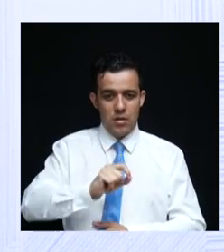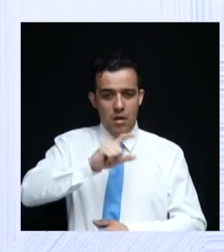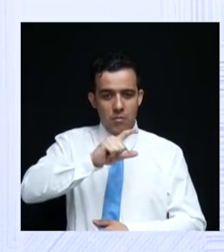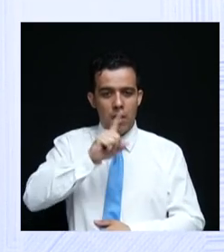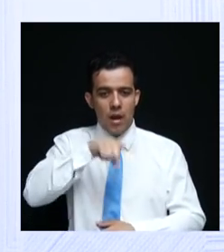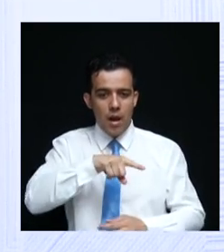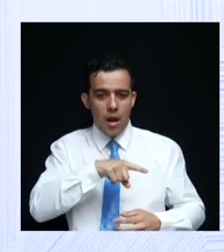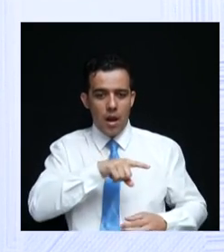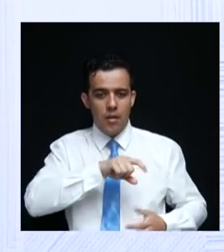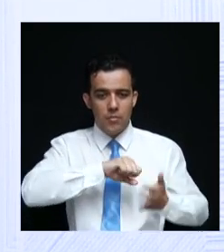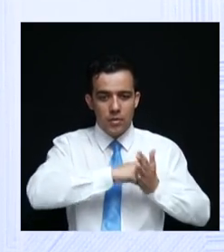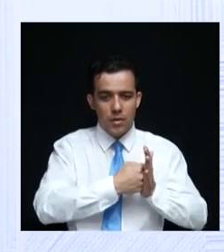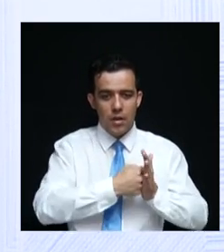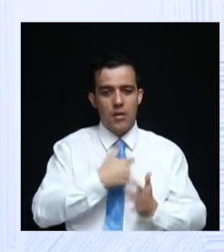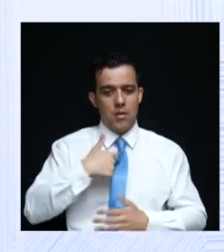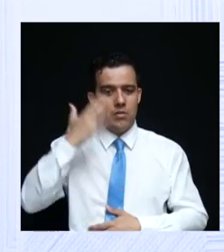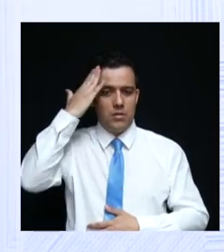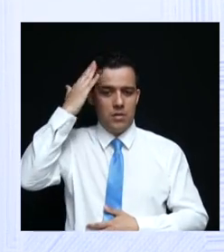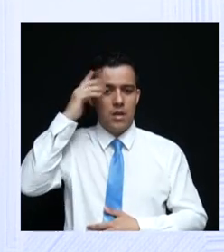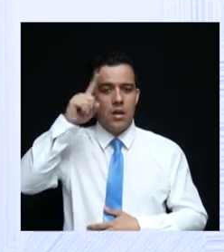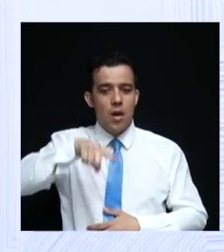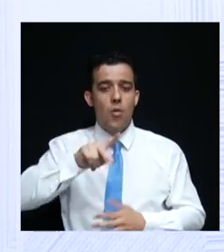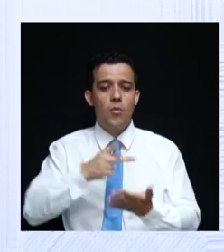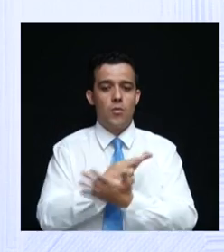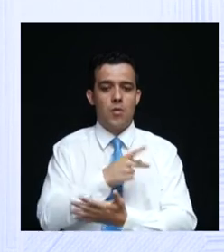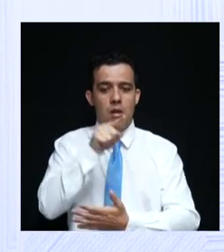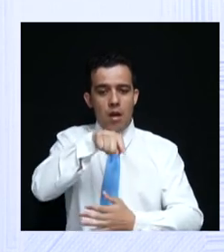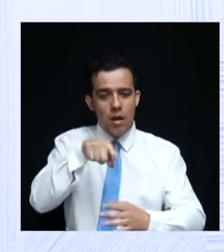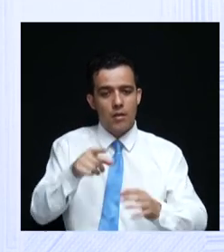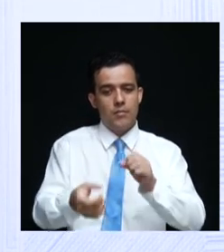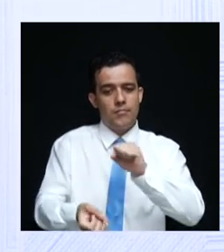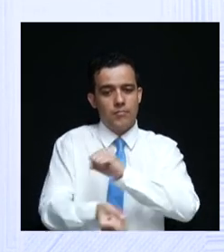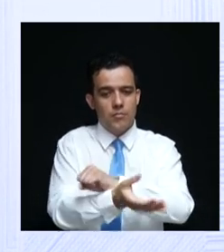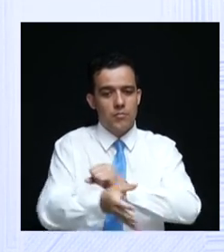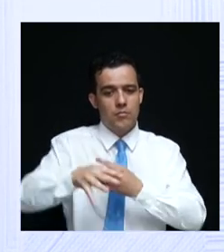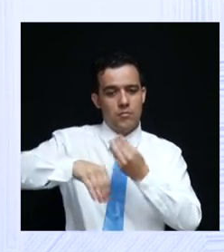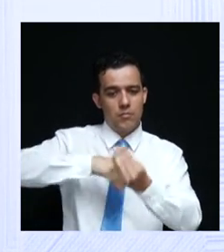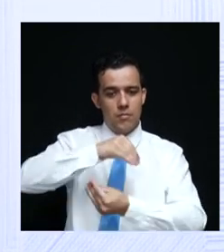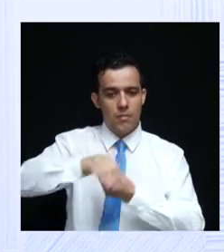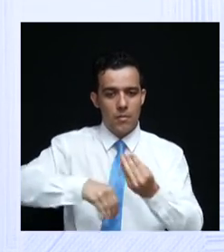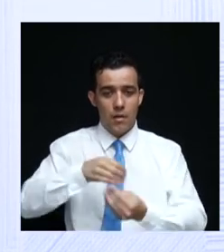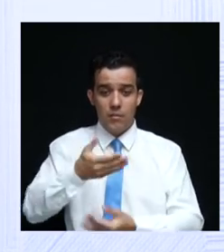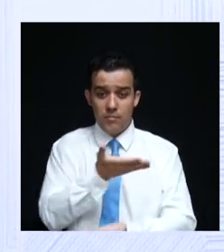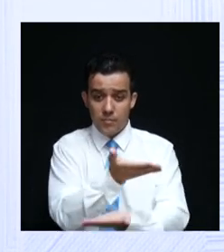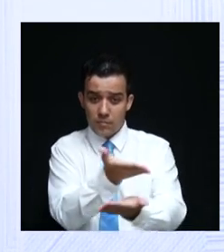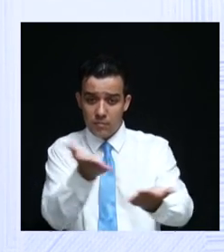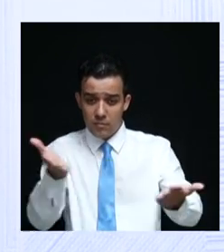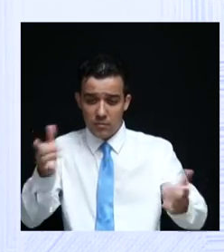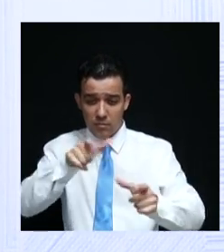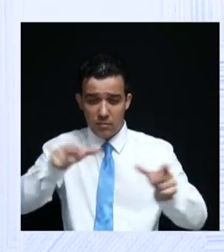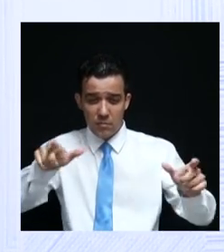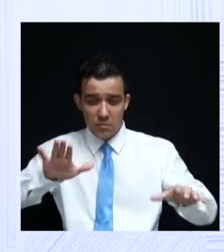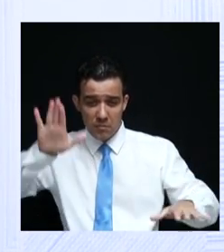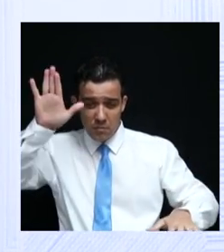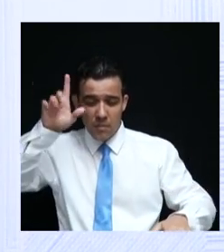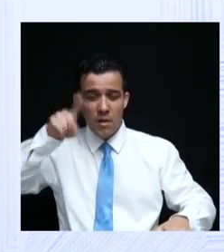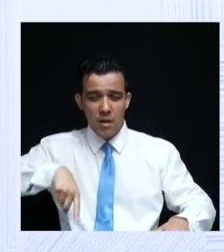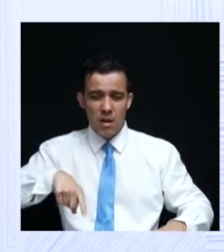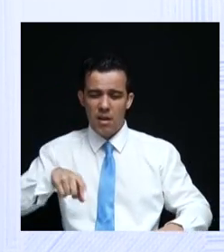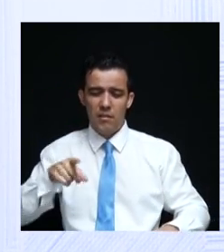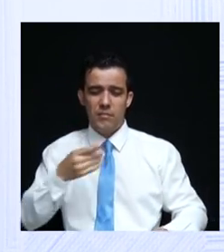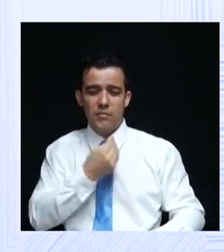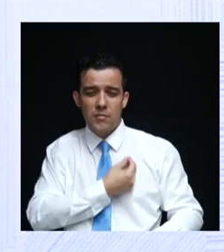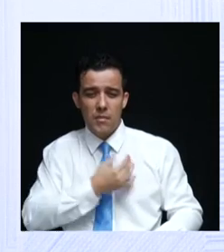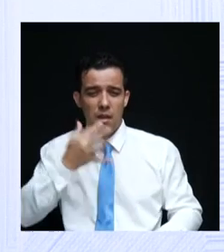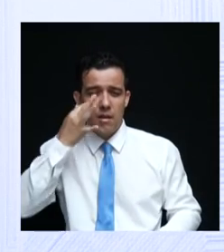congelado? Eu sei. Corrupção. Esses senhores que aqui estão são os protagonistas disso nos últimos